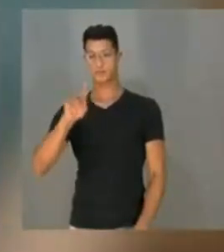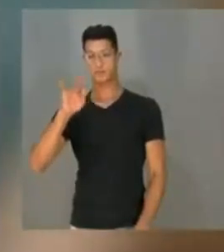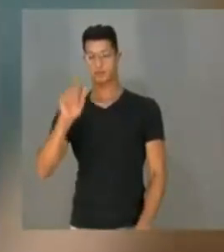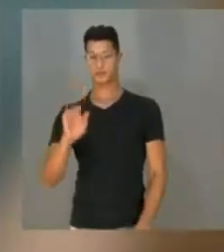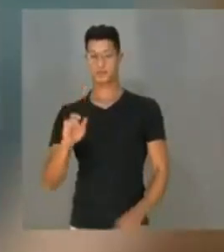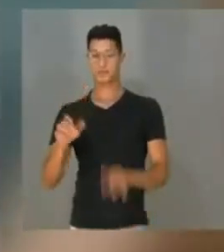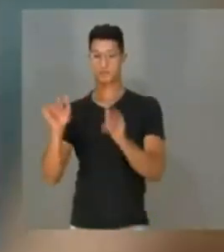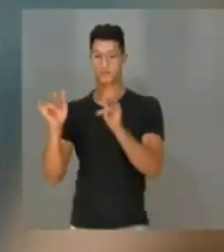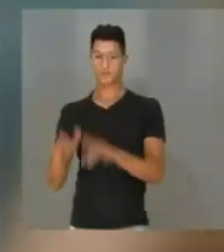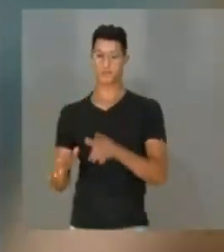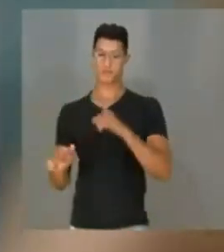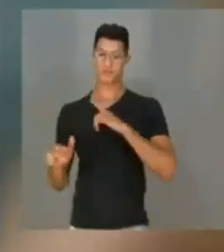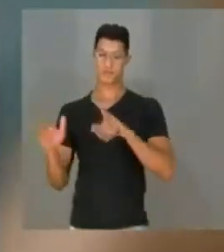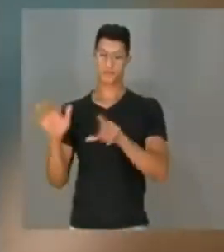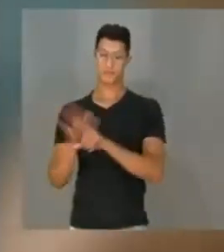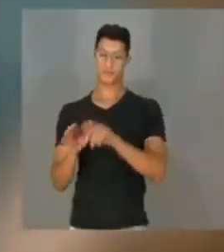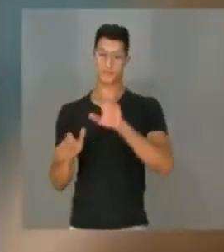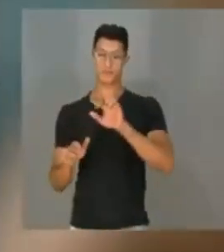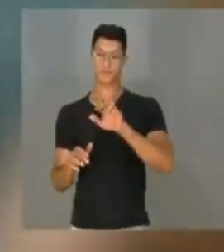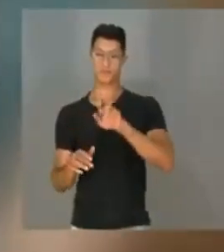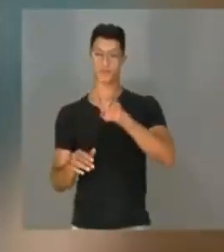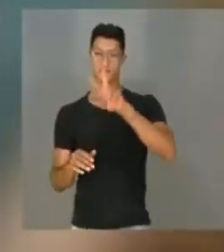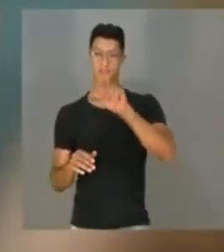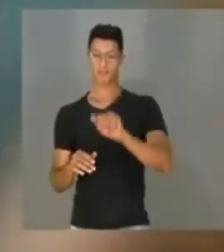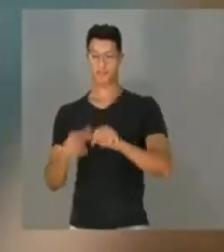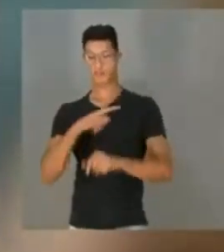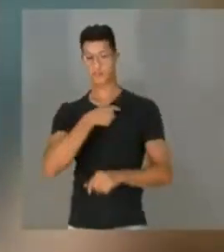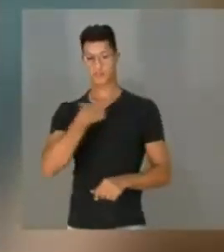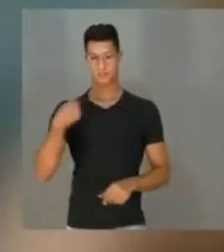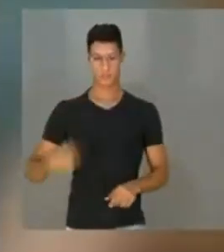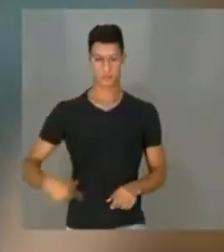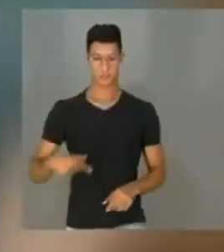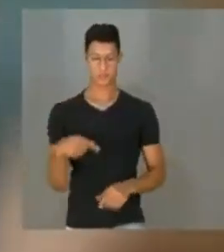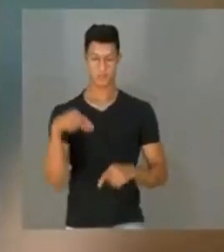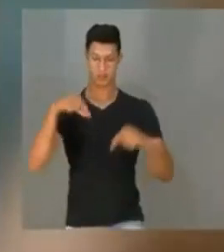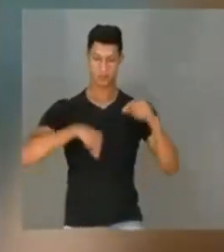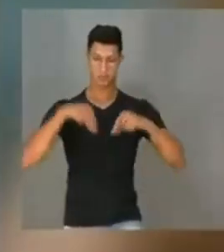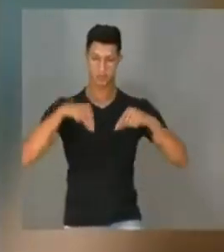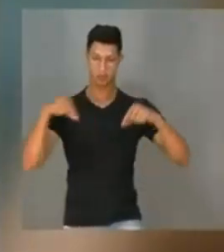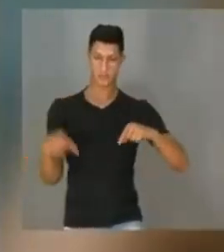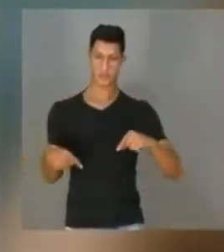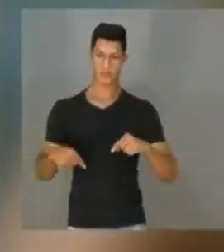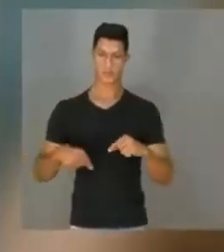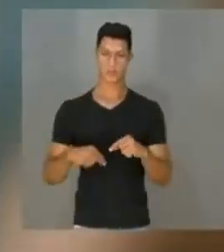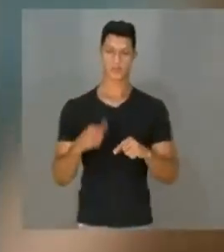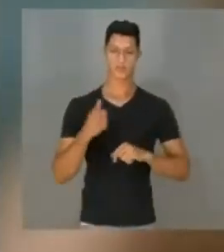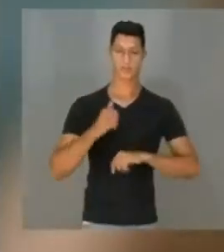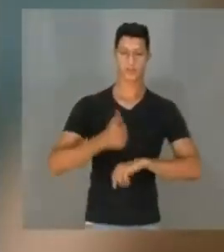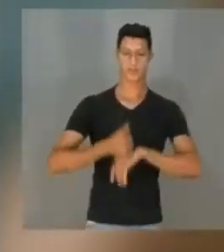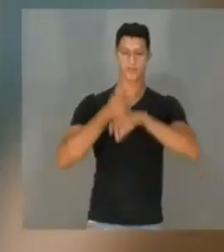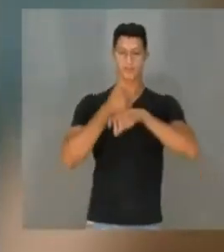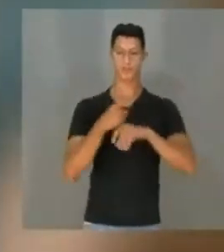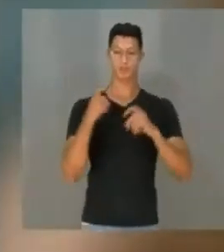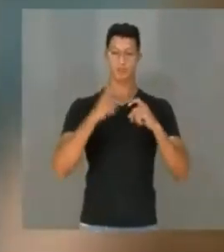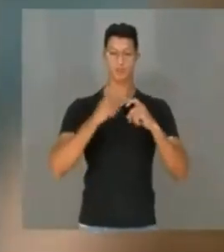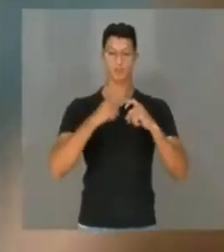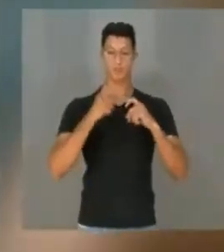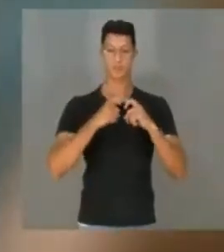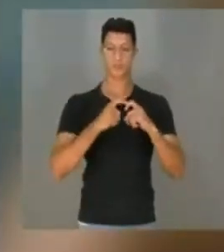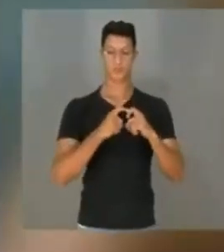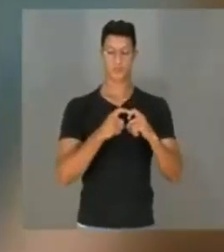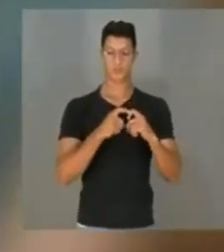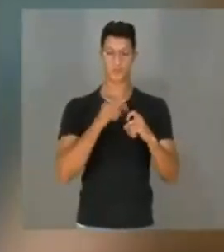dispensadores das ervas chinesas. Acupunturista, praticante de medicina